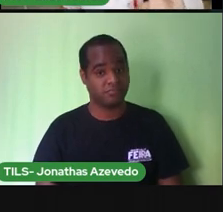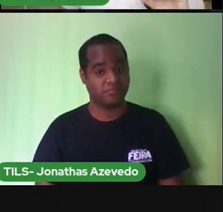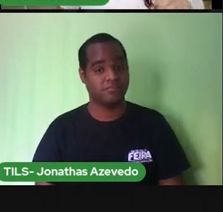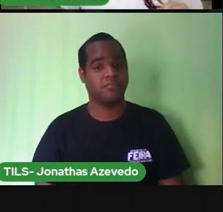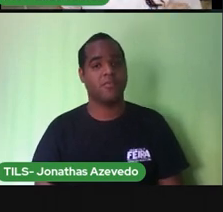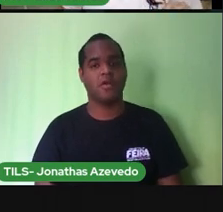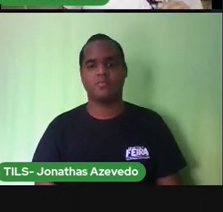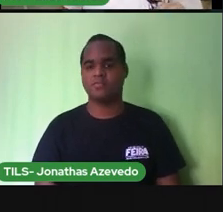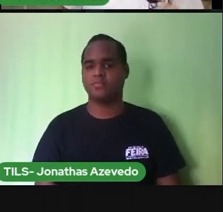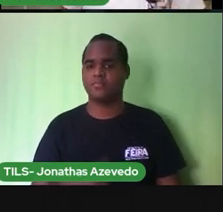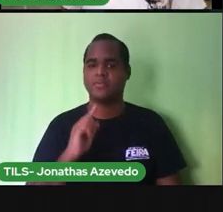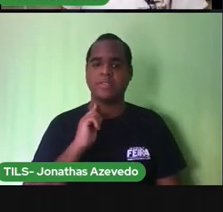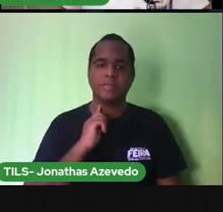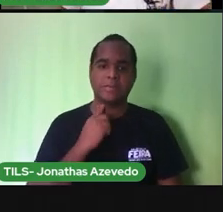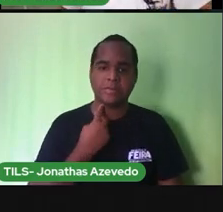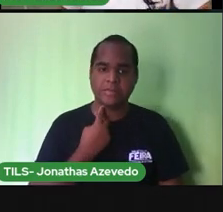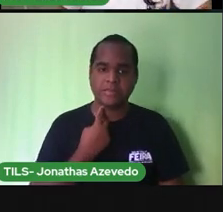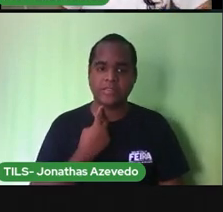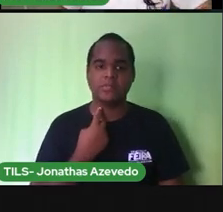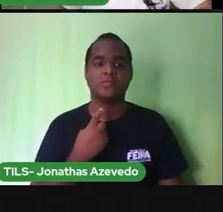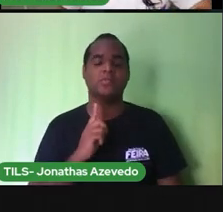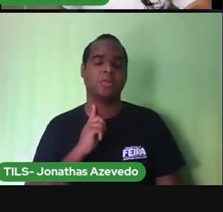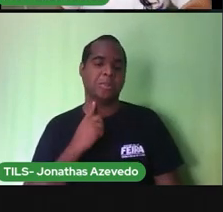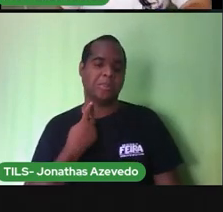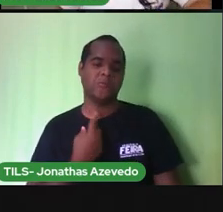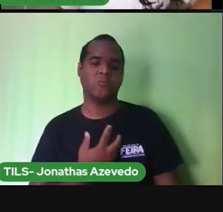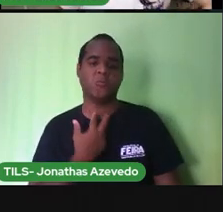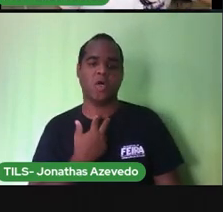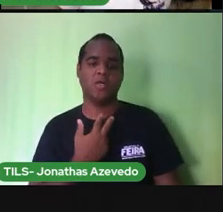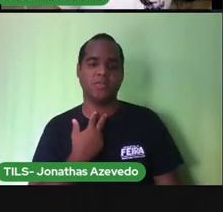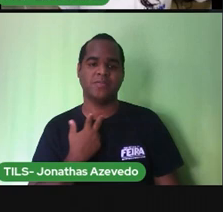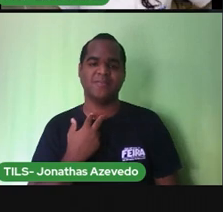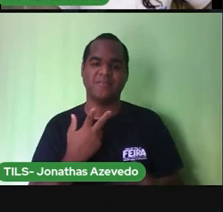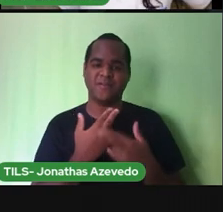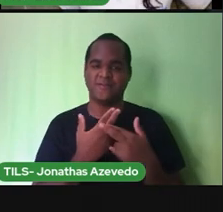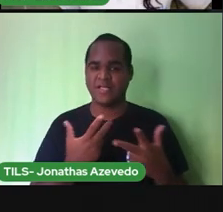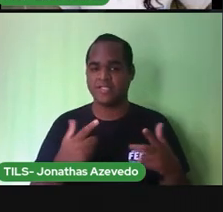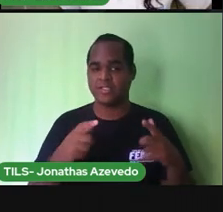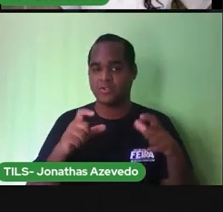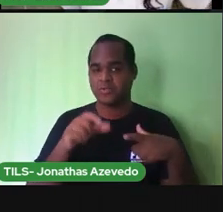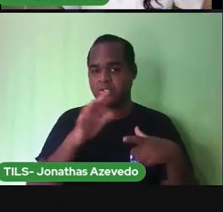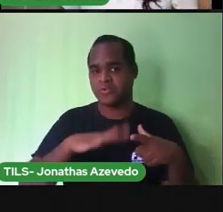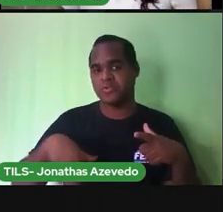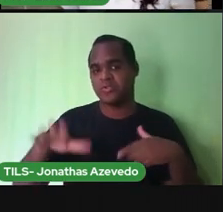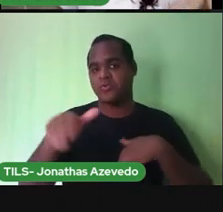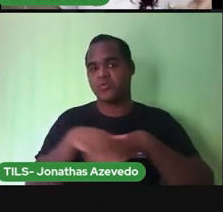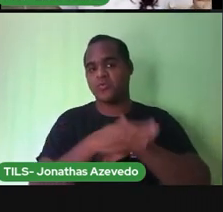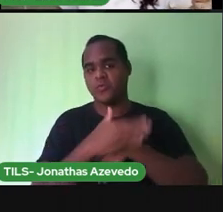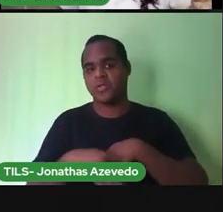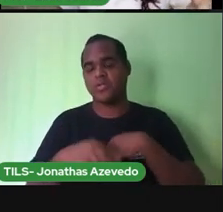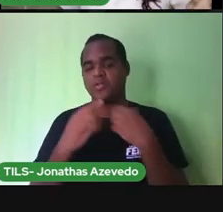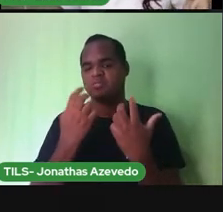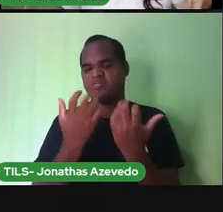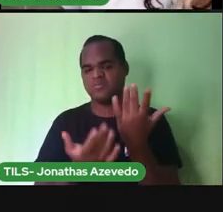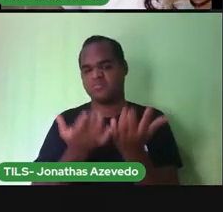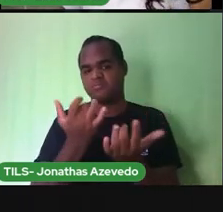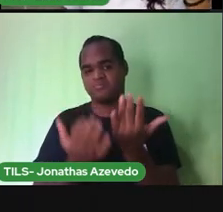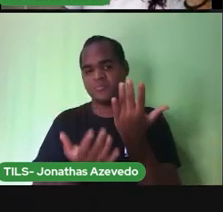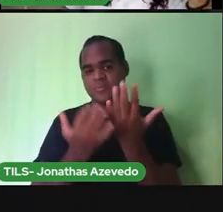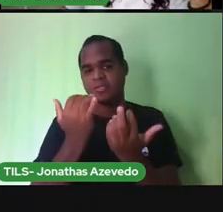o lixo doméstico quando as pessoas juntam muito lixo na rua e colocam fogo